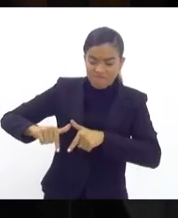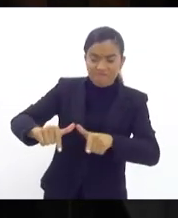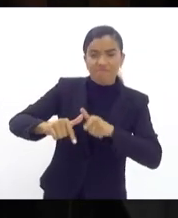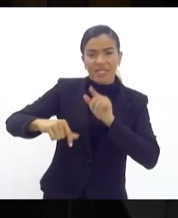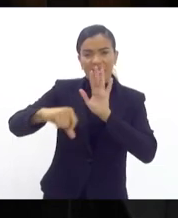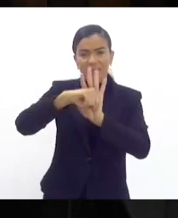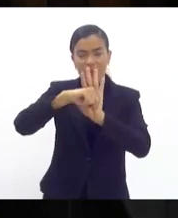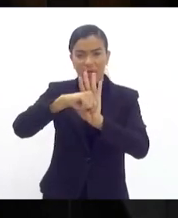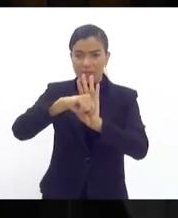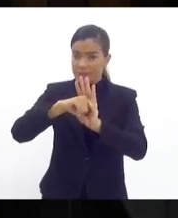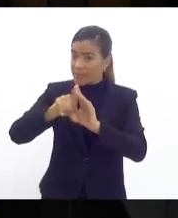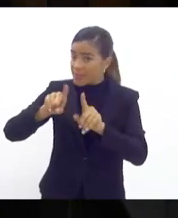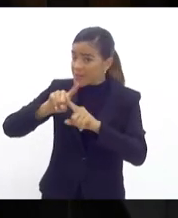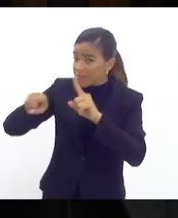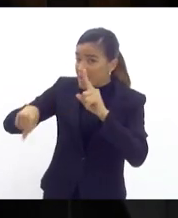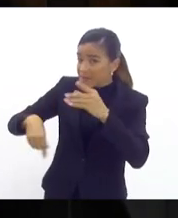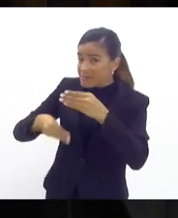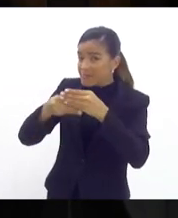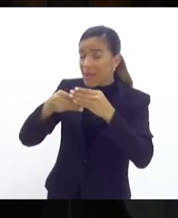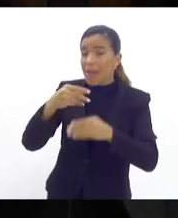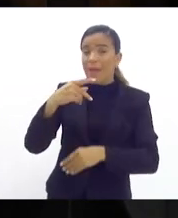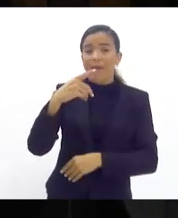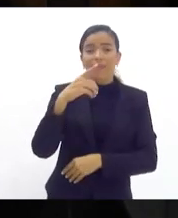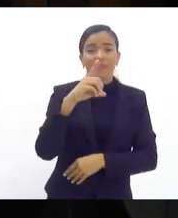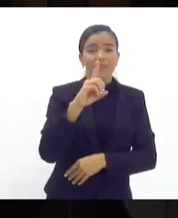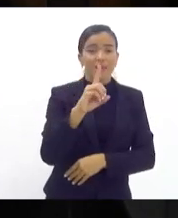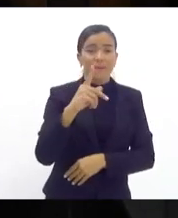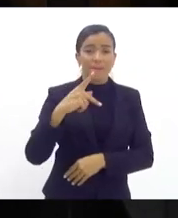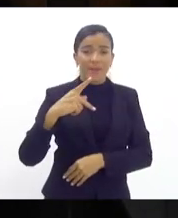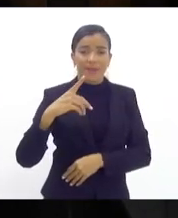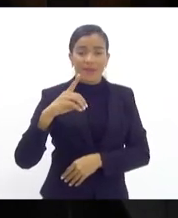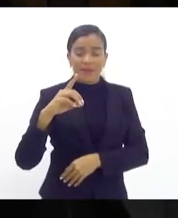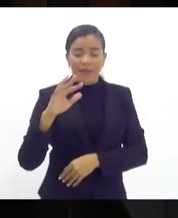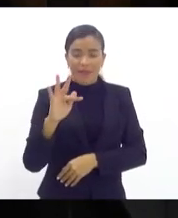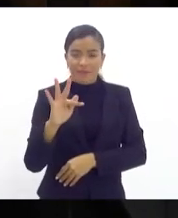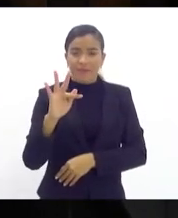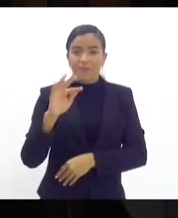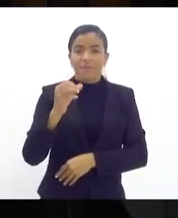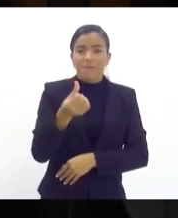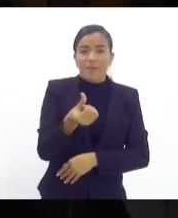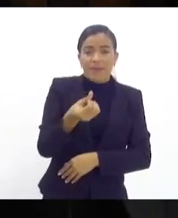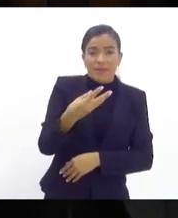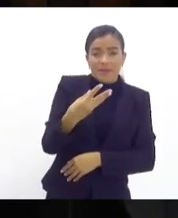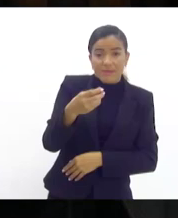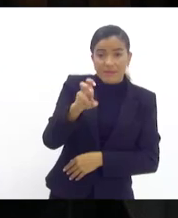com a implementação da DPF 635. nós temos visto